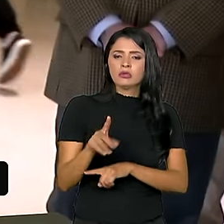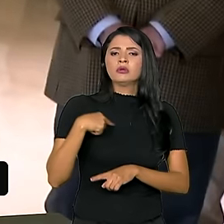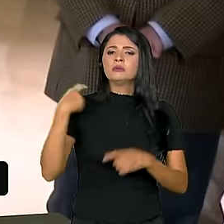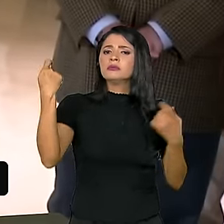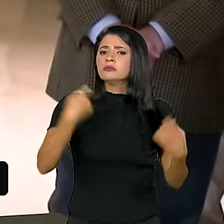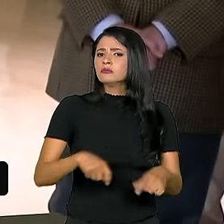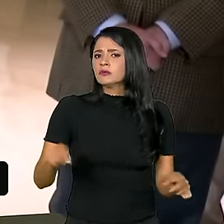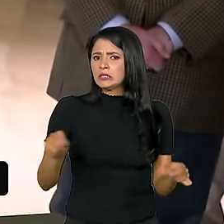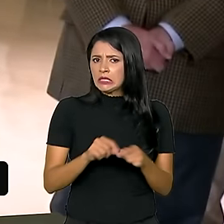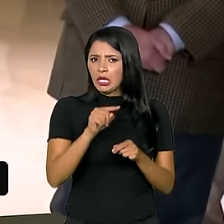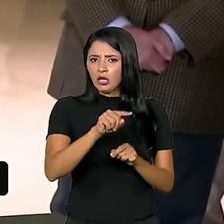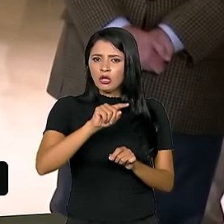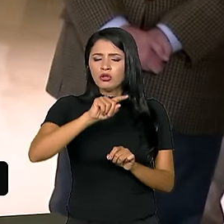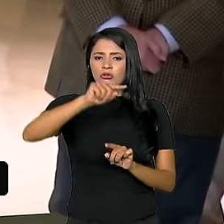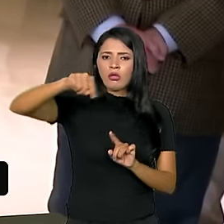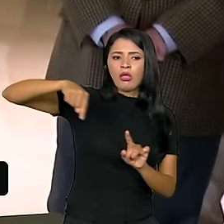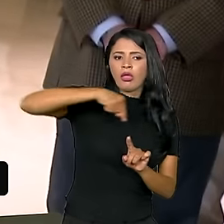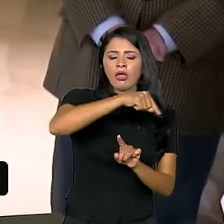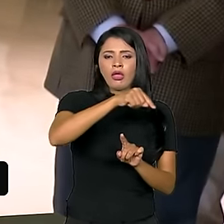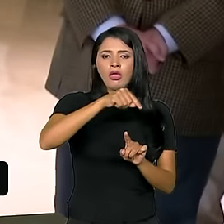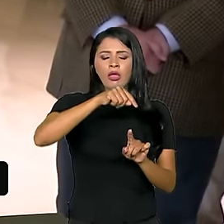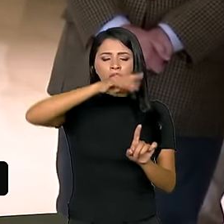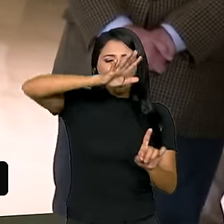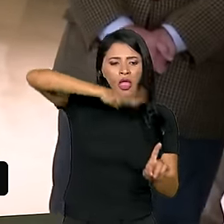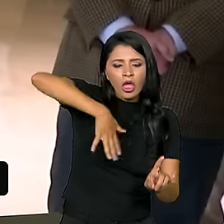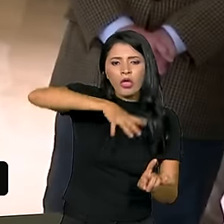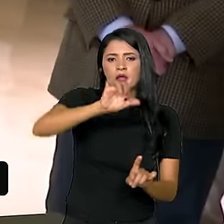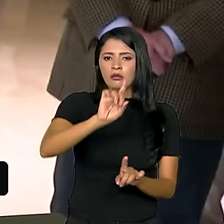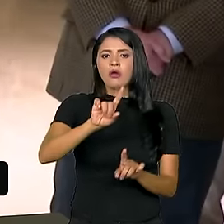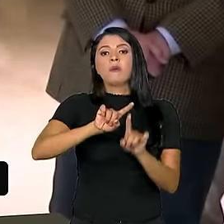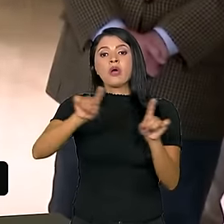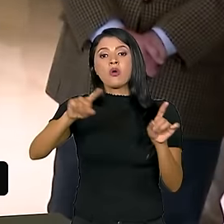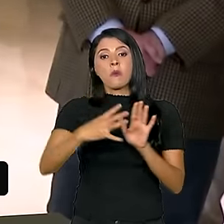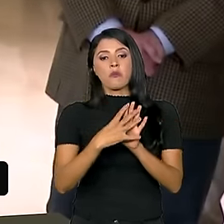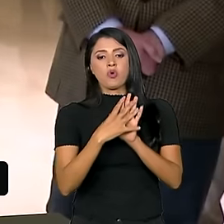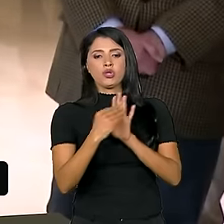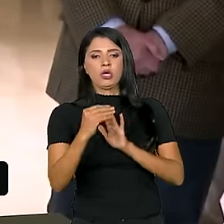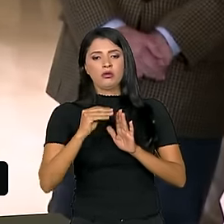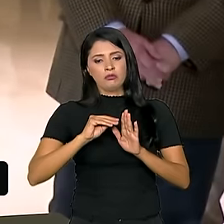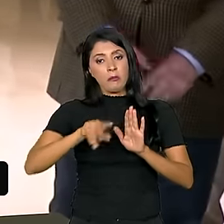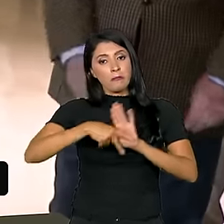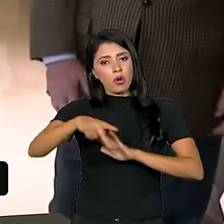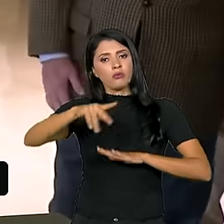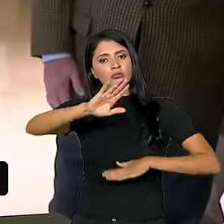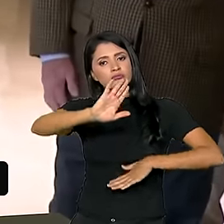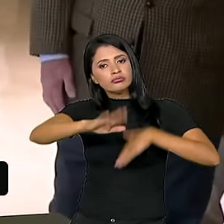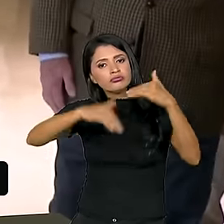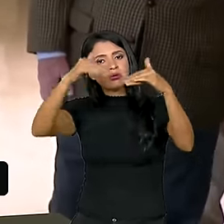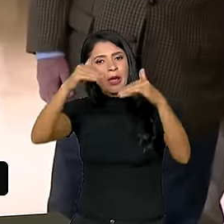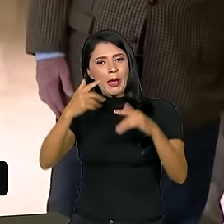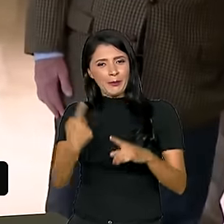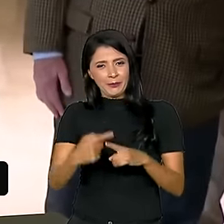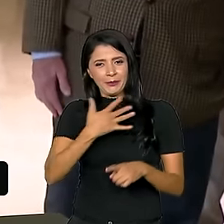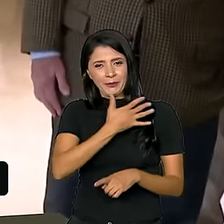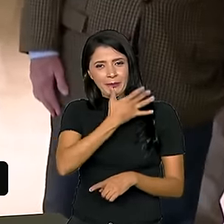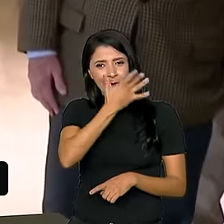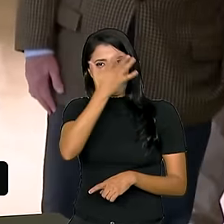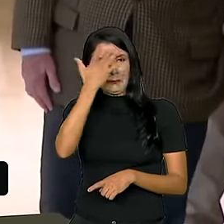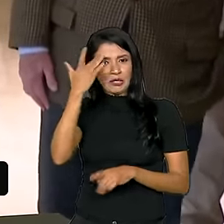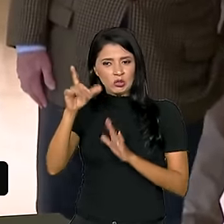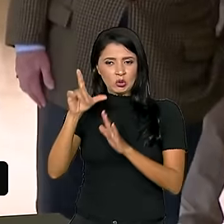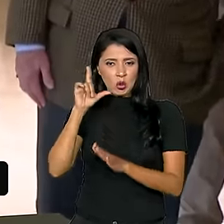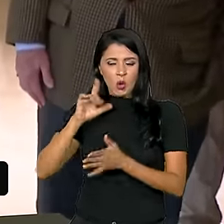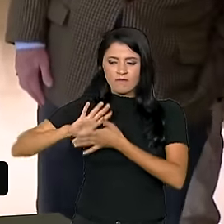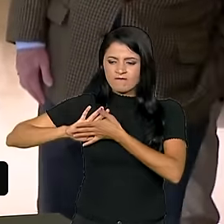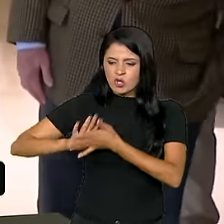disso, não um santuário, nós temos que fazer disso um modelo de desenvolvimento, porque as pessoas que destruíram o planeta,